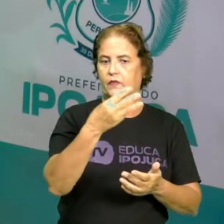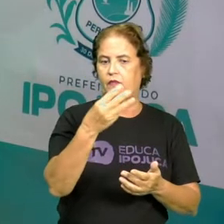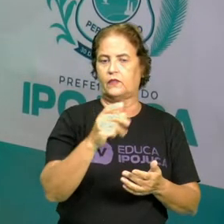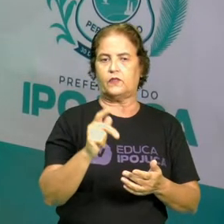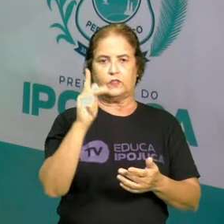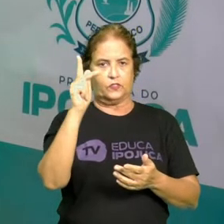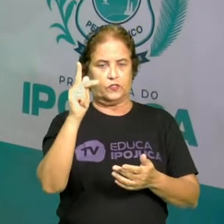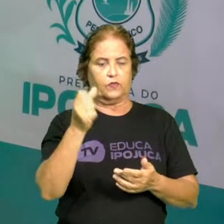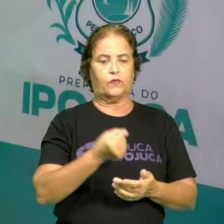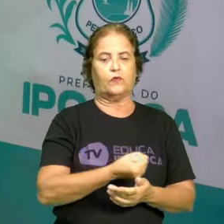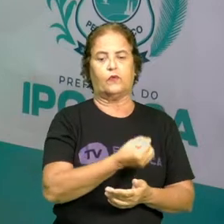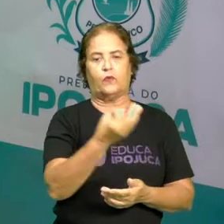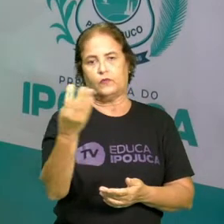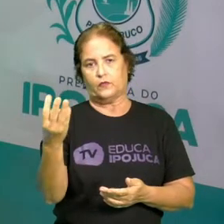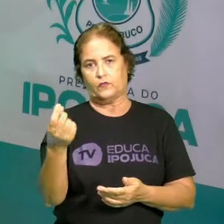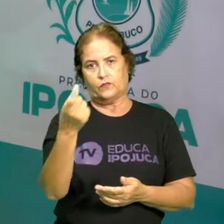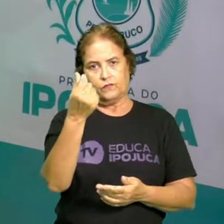carne.